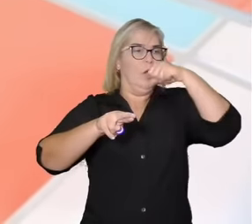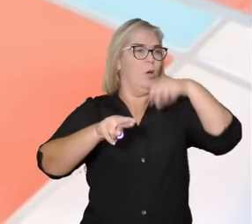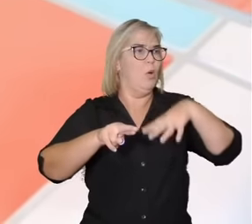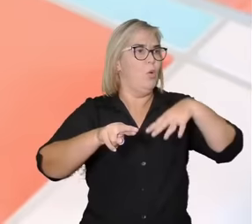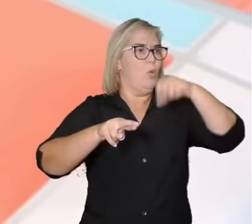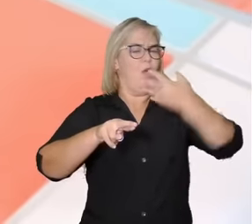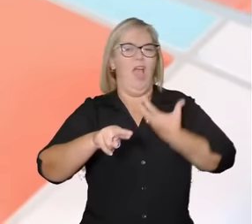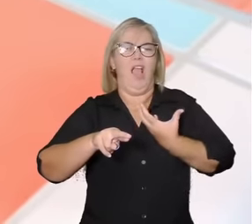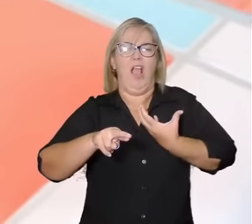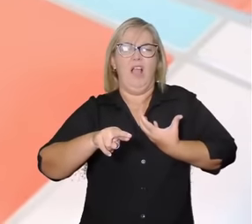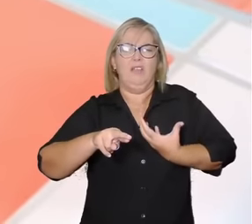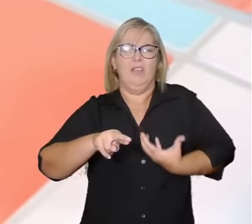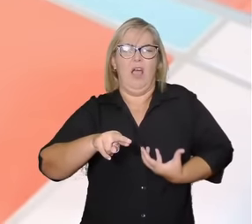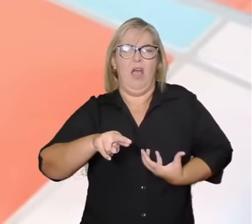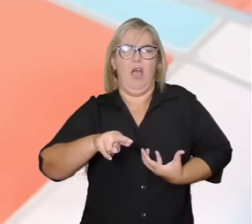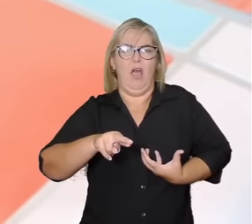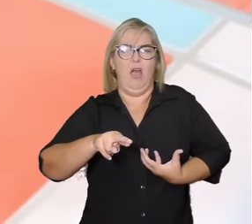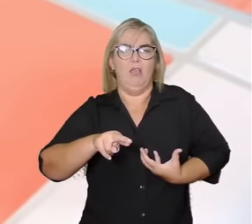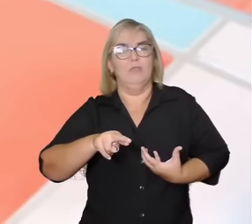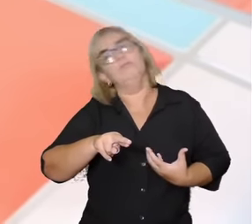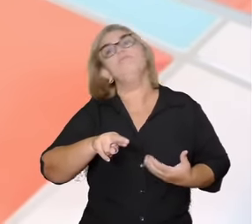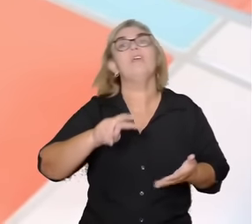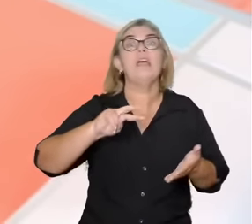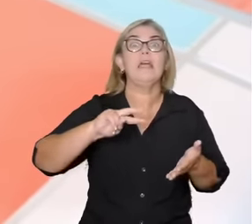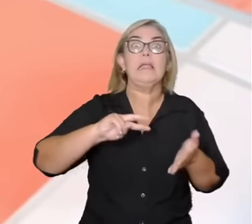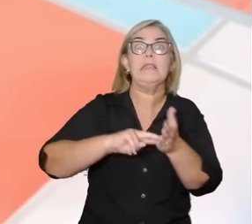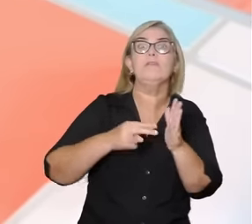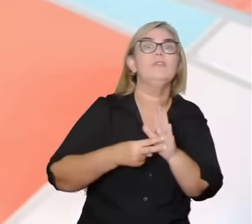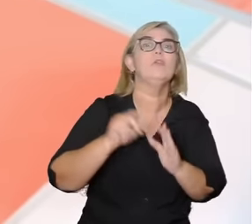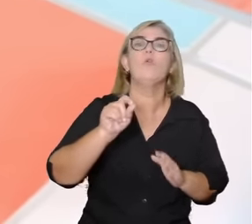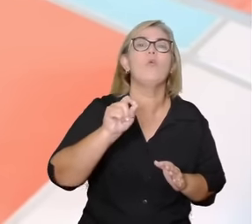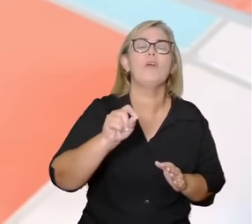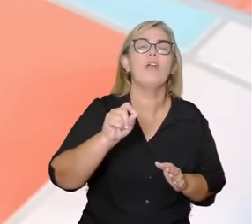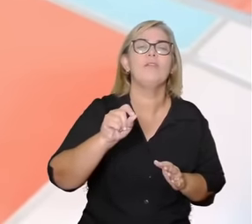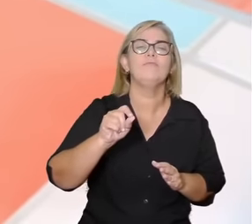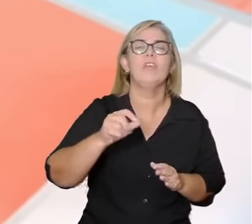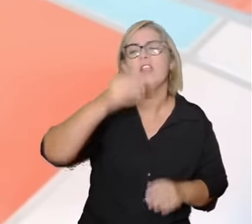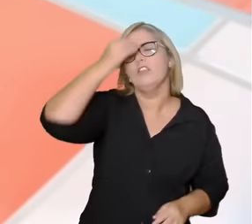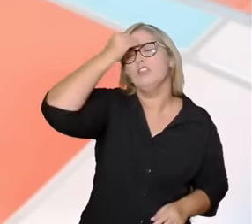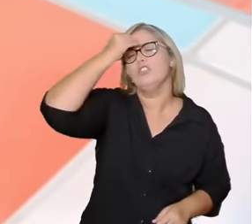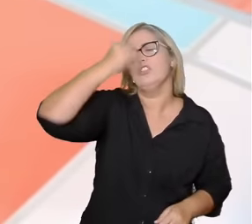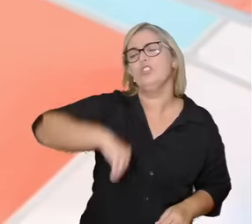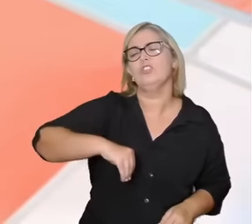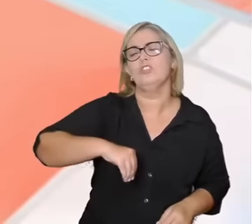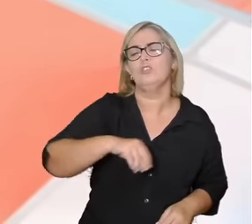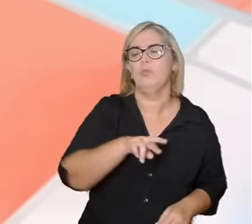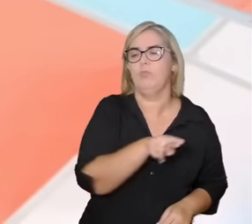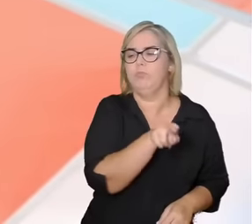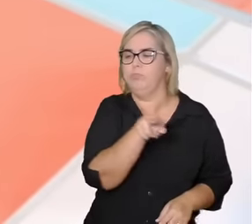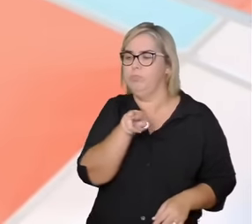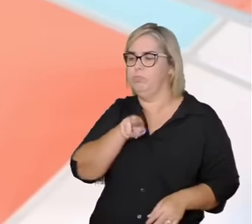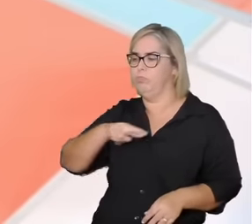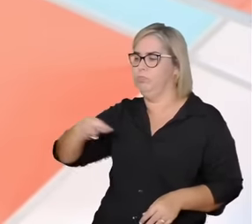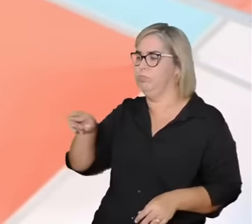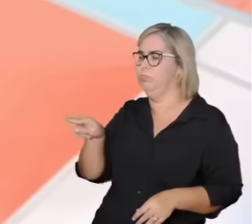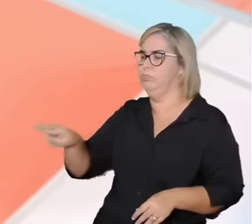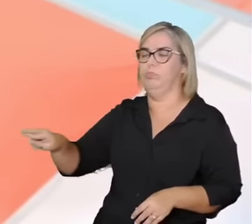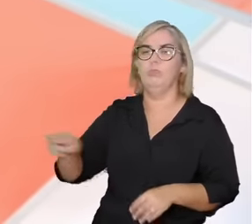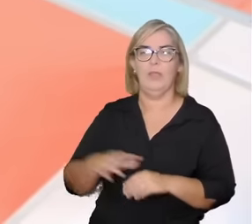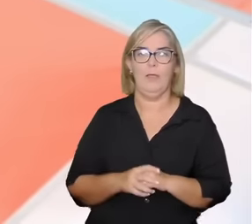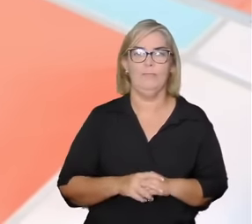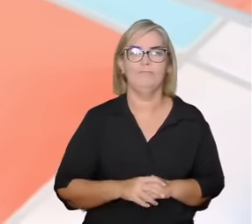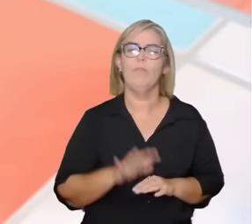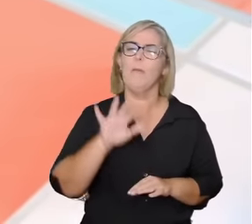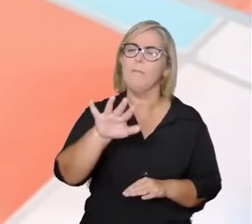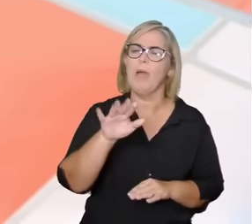até de boiar resolveu então desistir da empreitada e voltou para a terra em outro dia o peixe